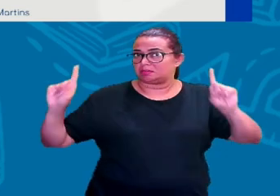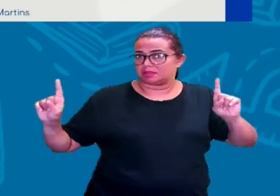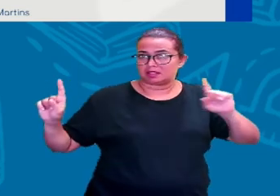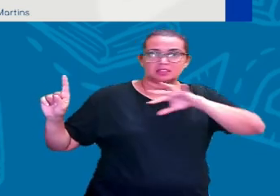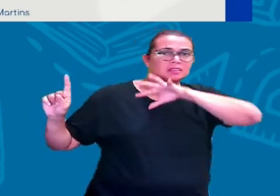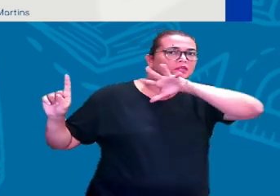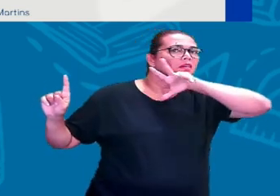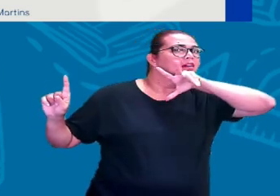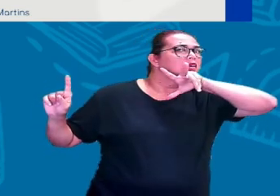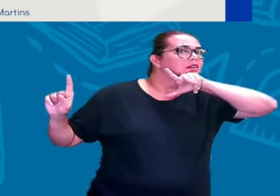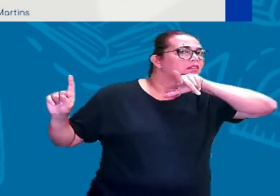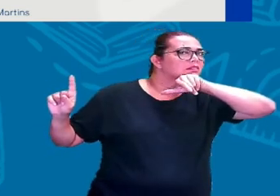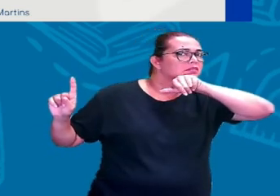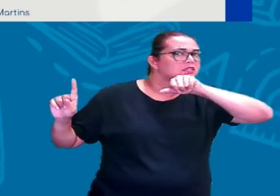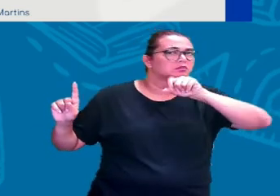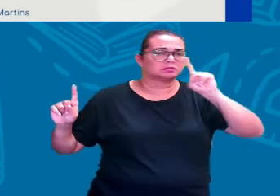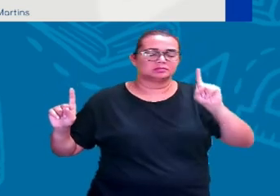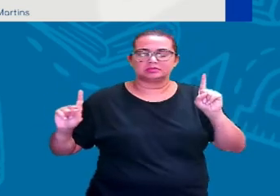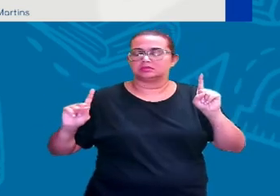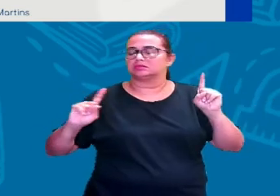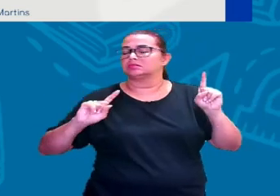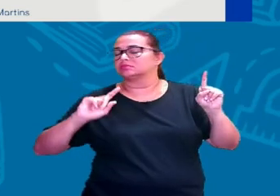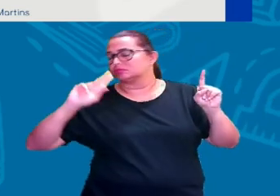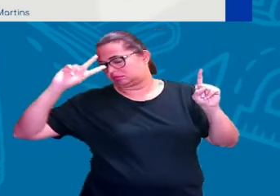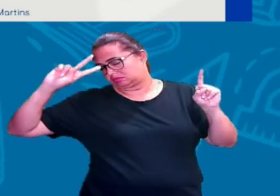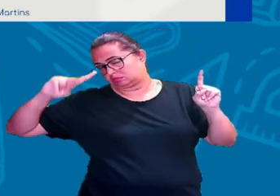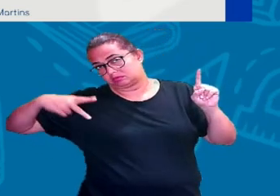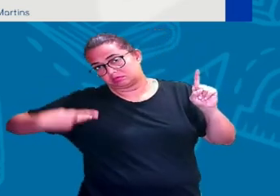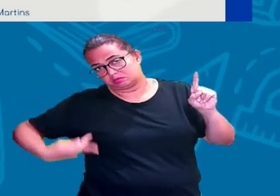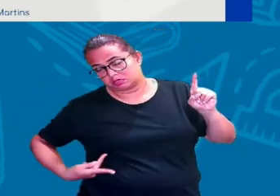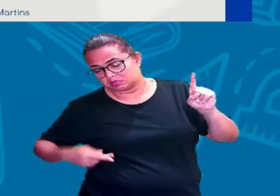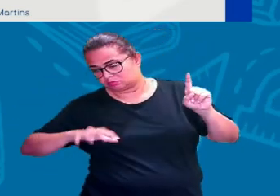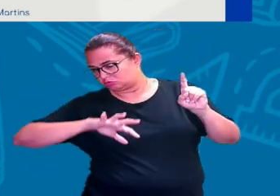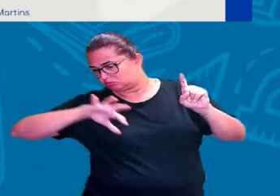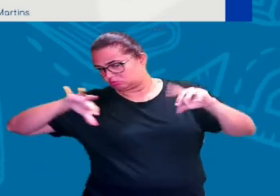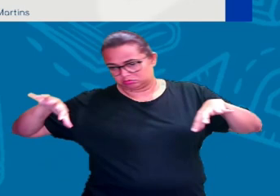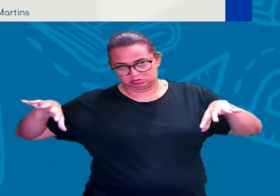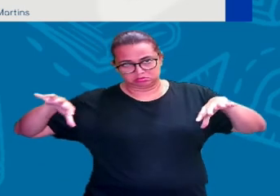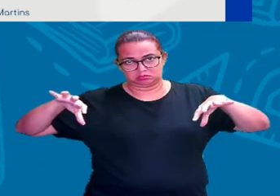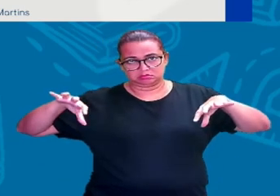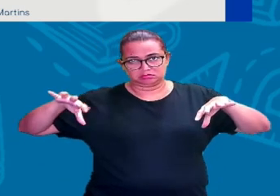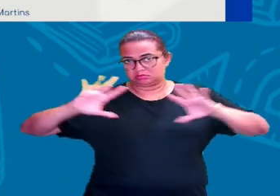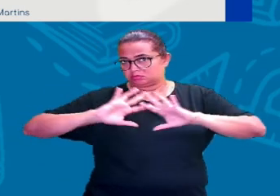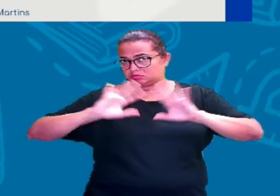domesticar, a moldar o comportamento desses animais, tá?